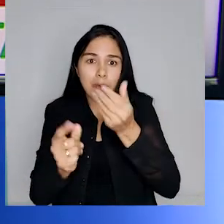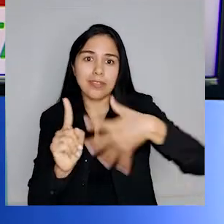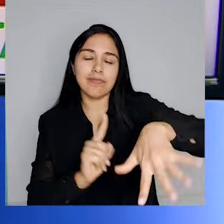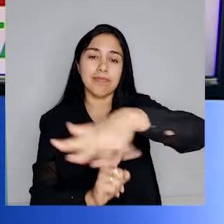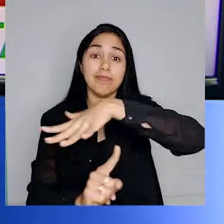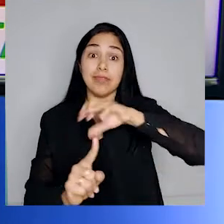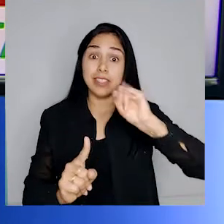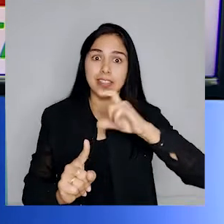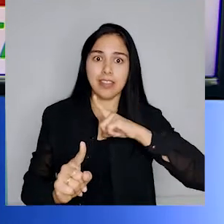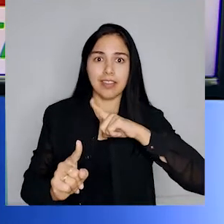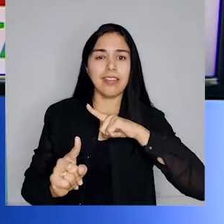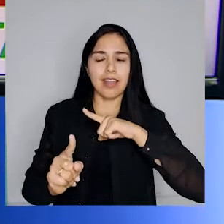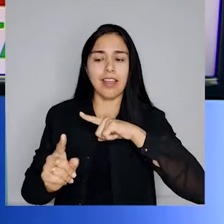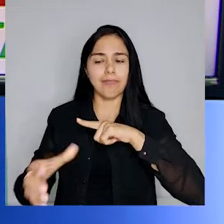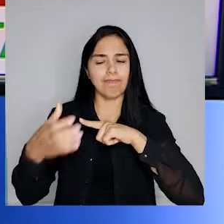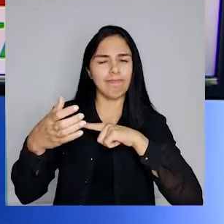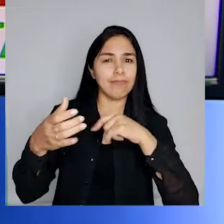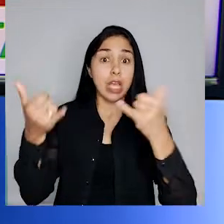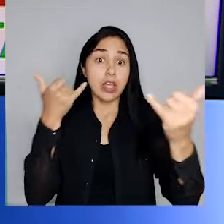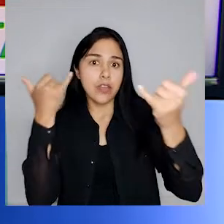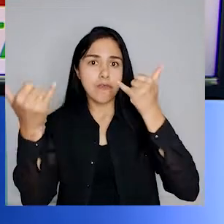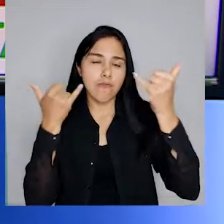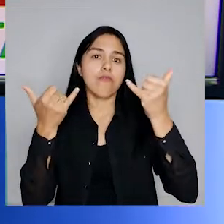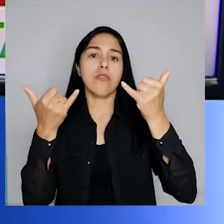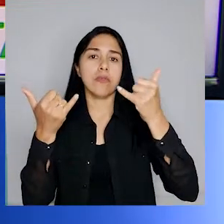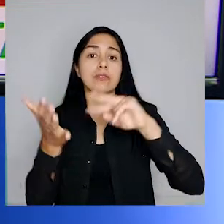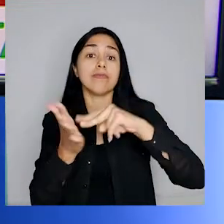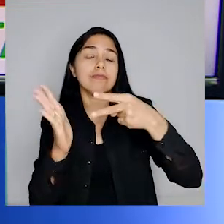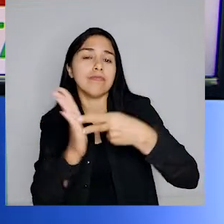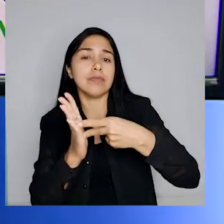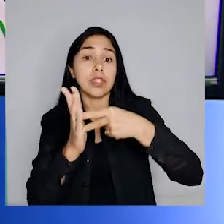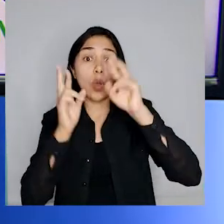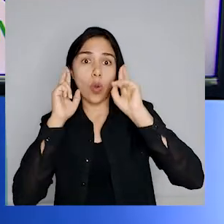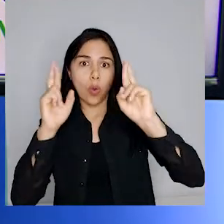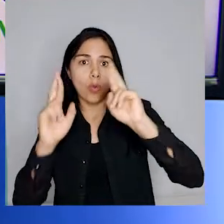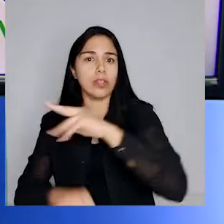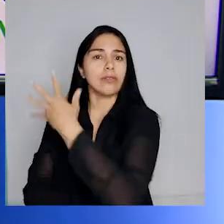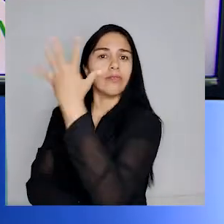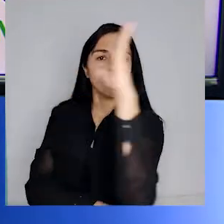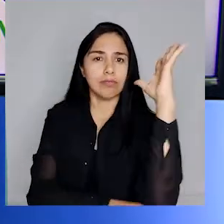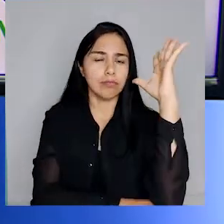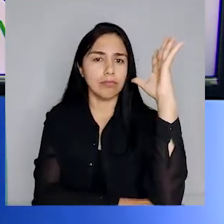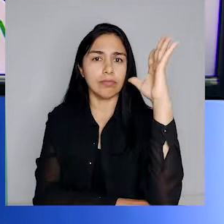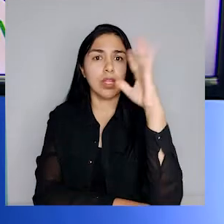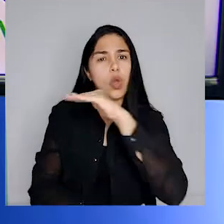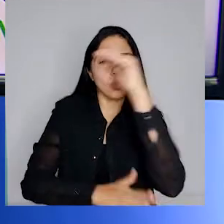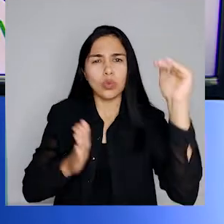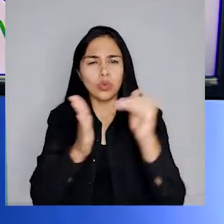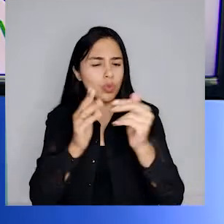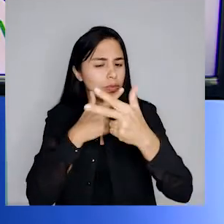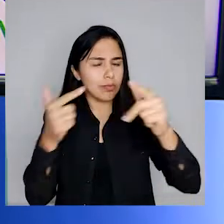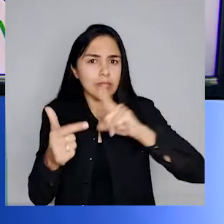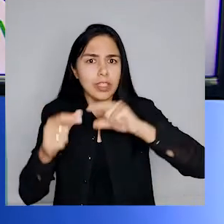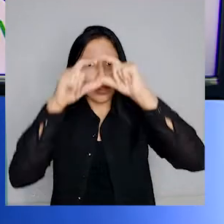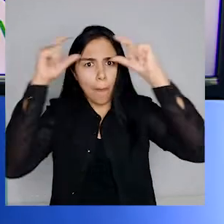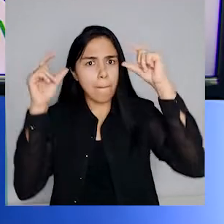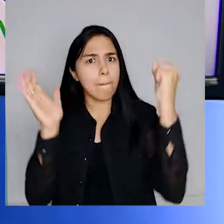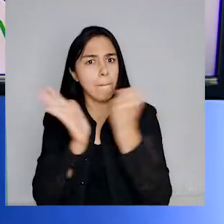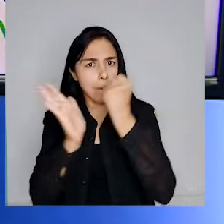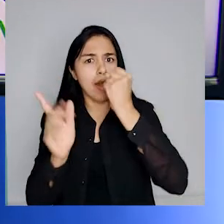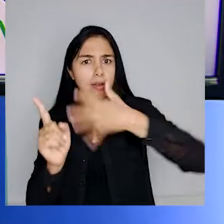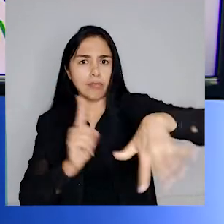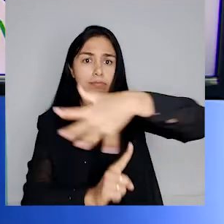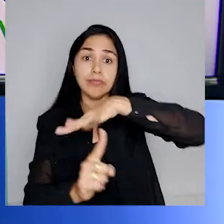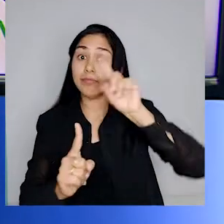especificações que indiquem o respeito ao ambiente. Não são todos os produtos que têm essa rotulagem ambiental.